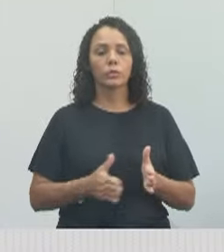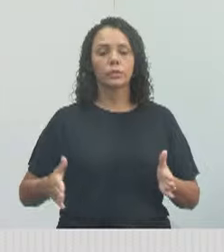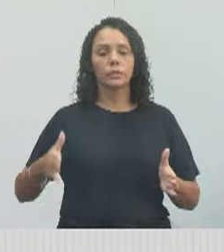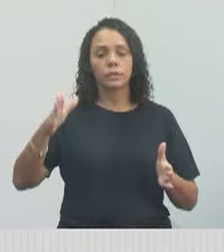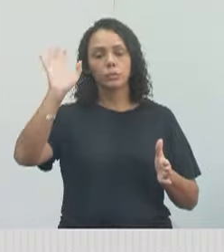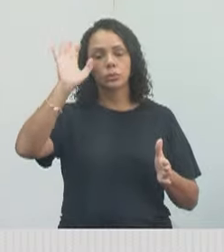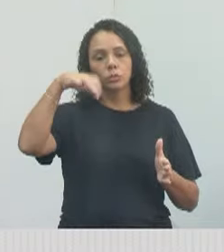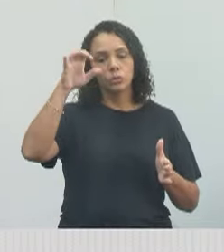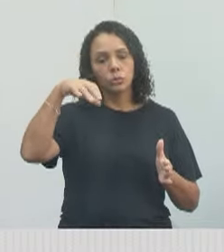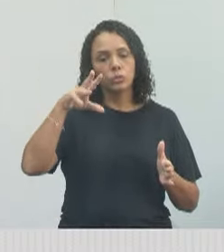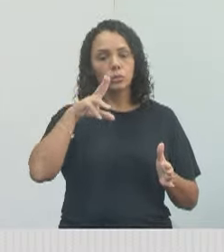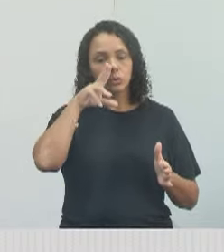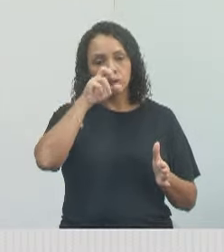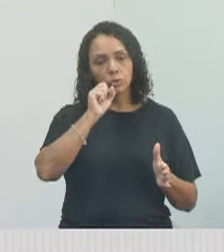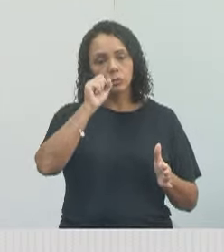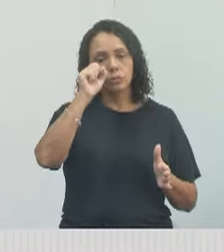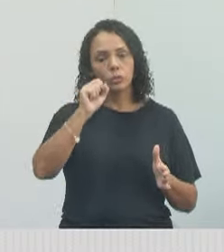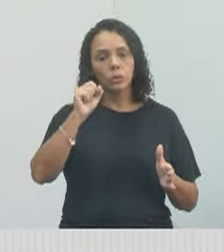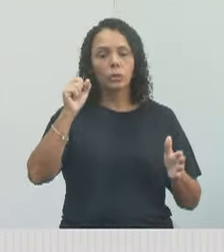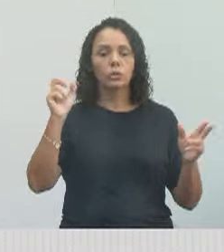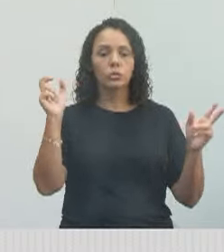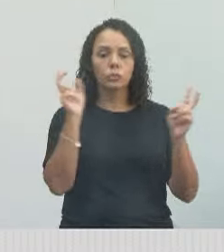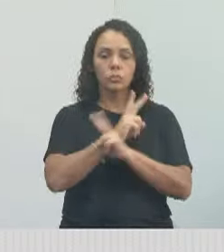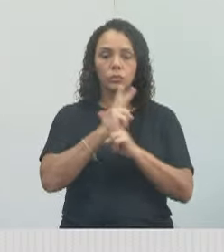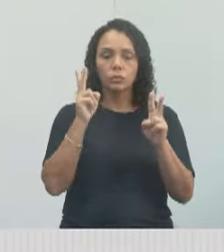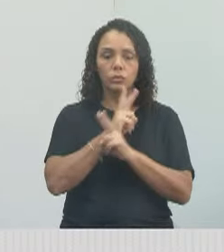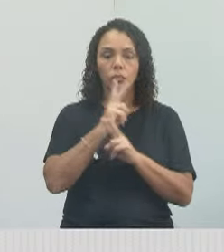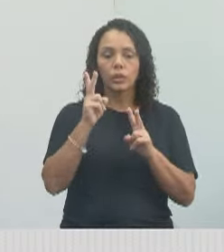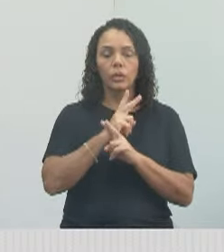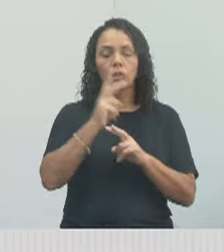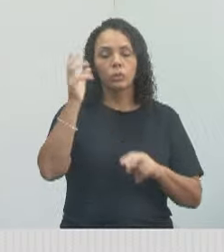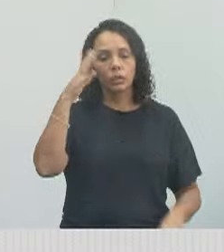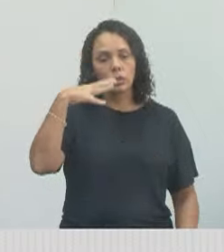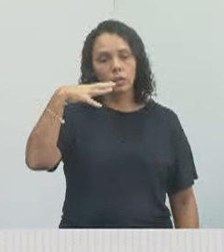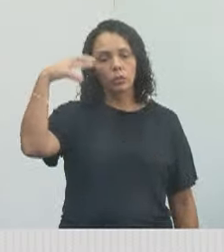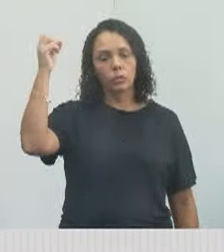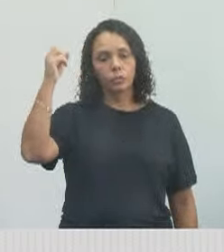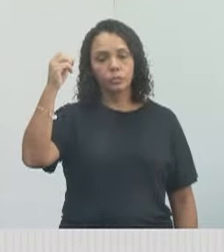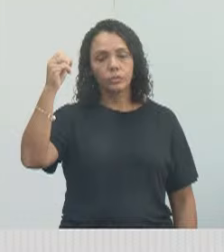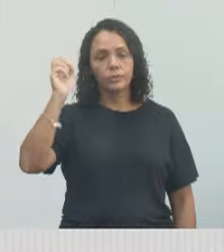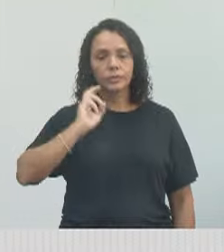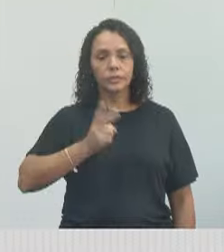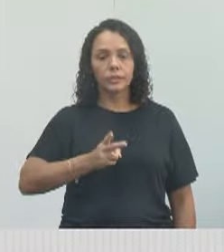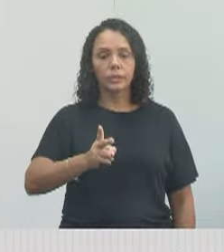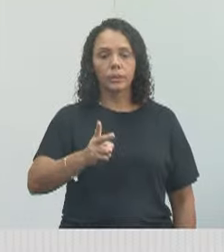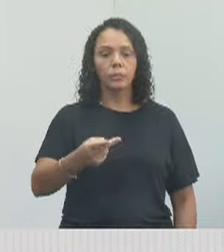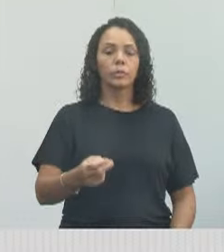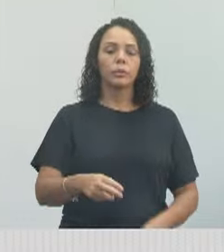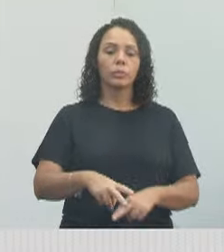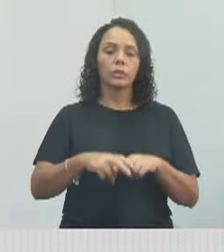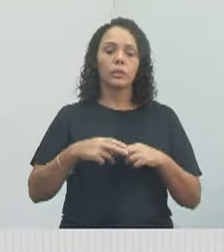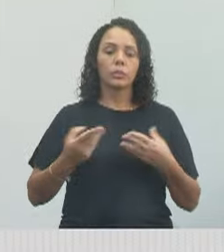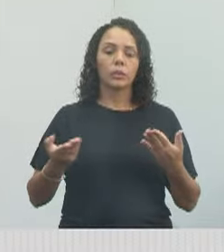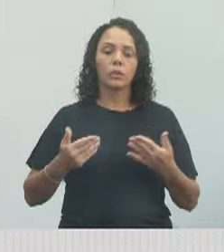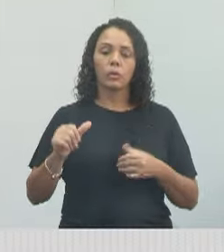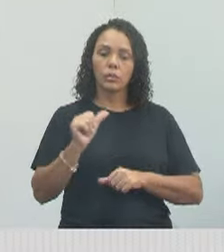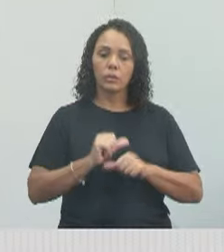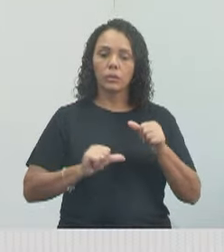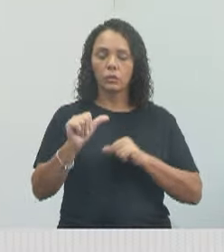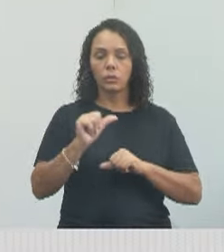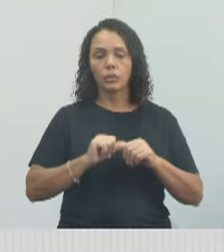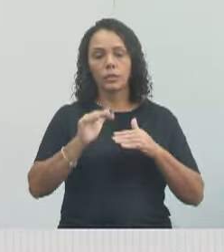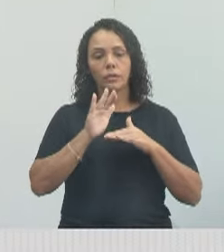o vento, com acabar a força direto. Então, isso vai beneficiar muito a comunidade